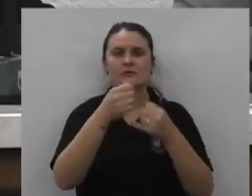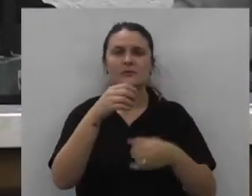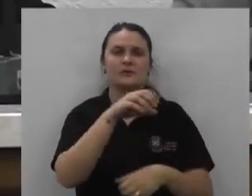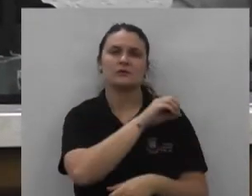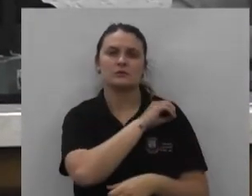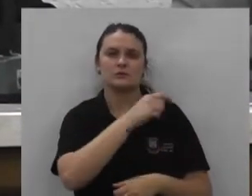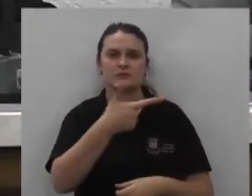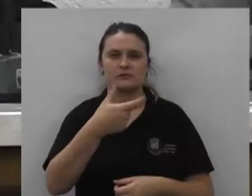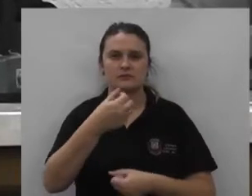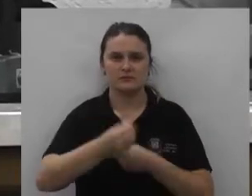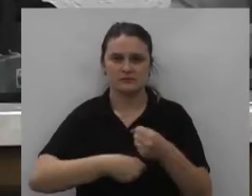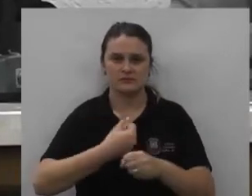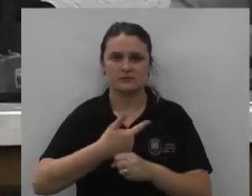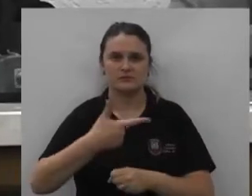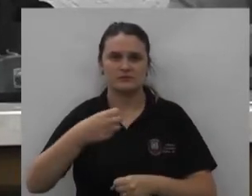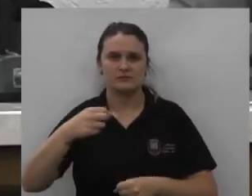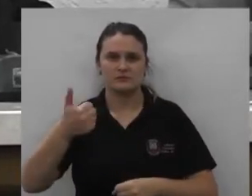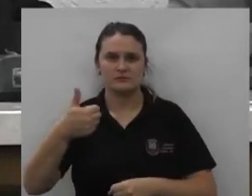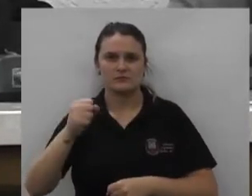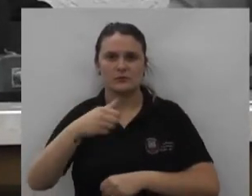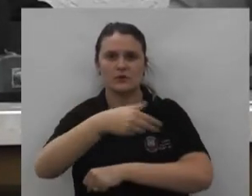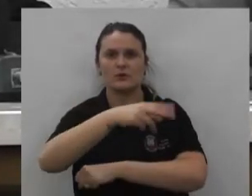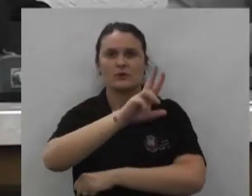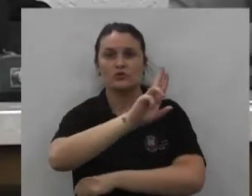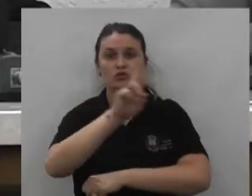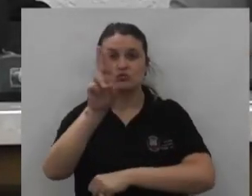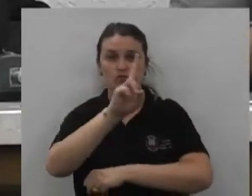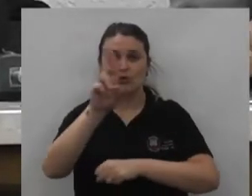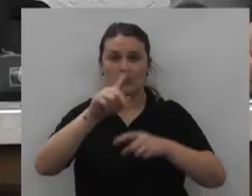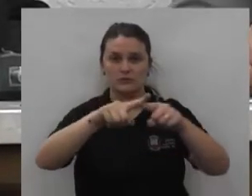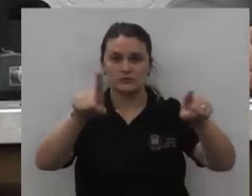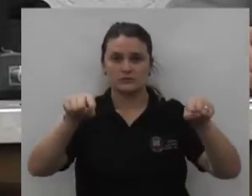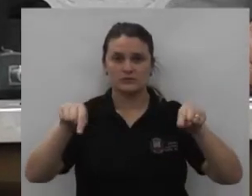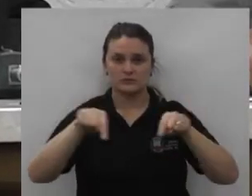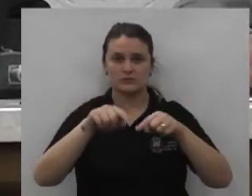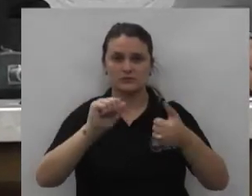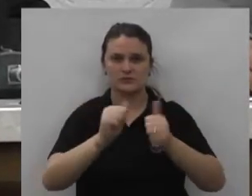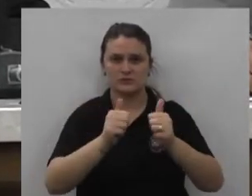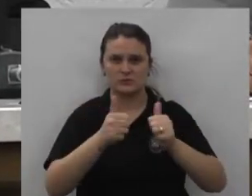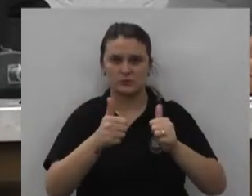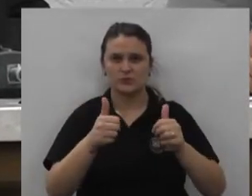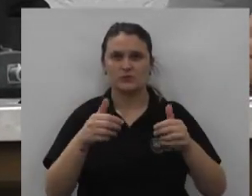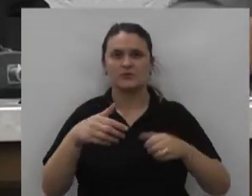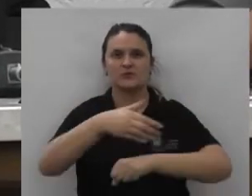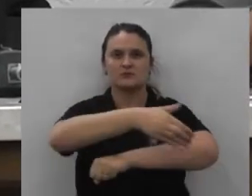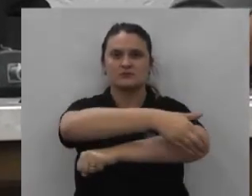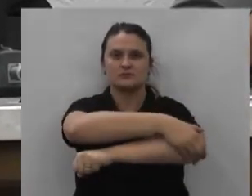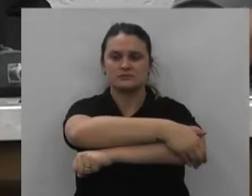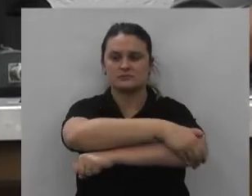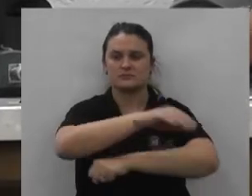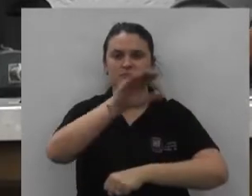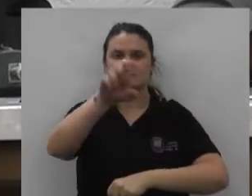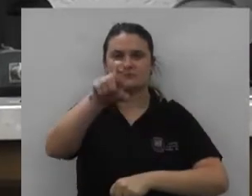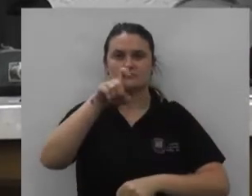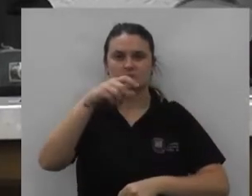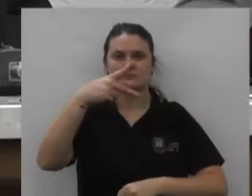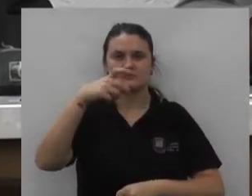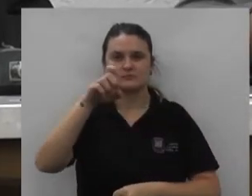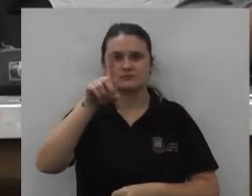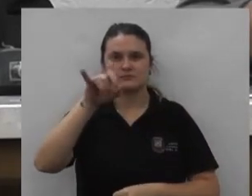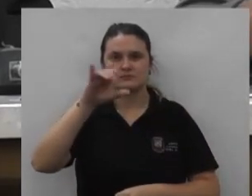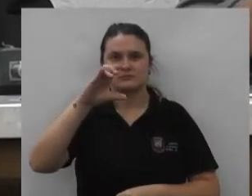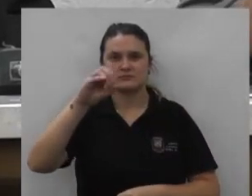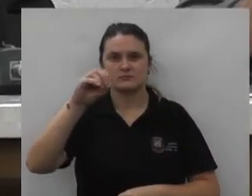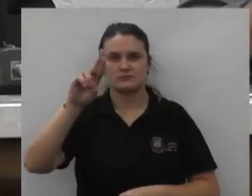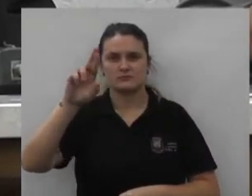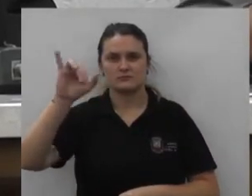de 2018 denomina a mini arena localizada na praça expedicionários situada no bairro São